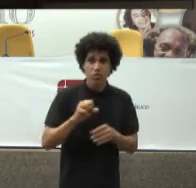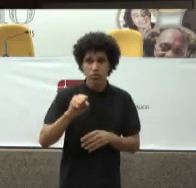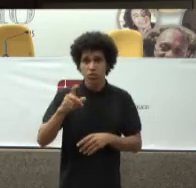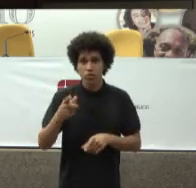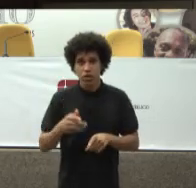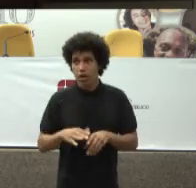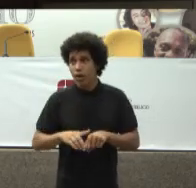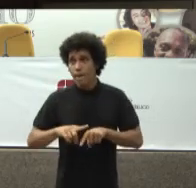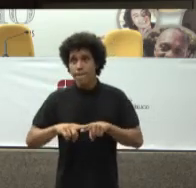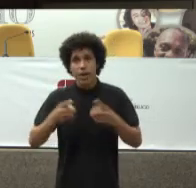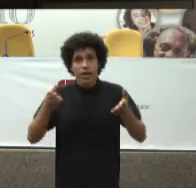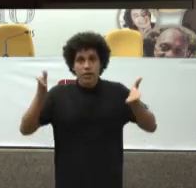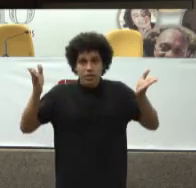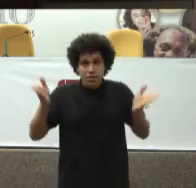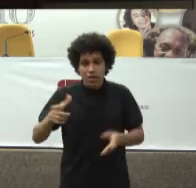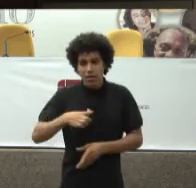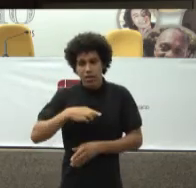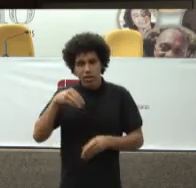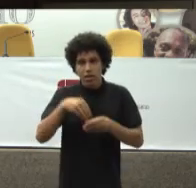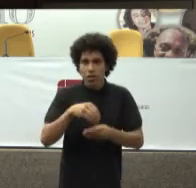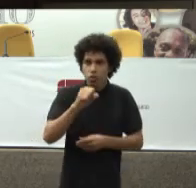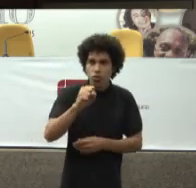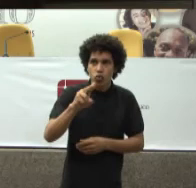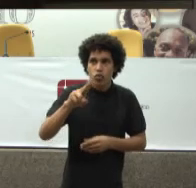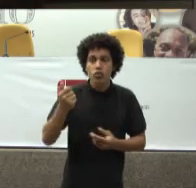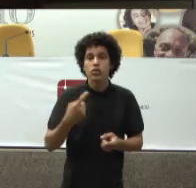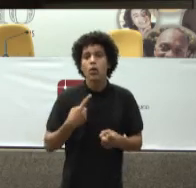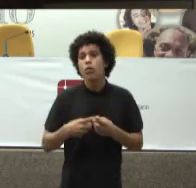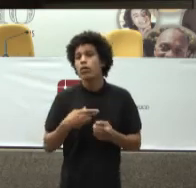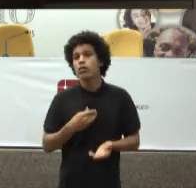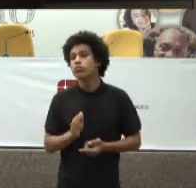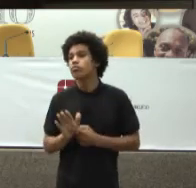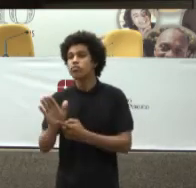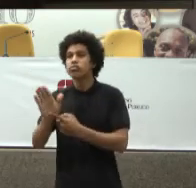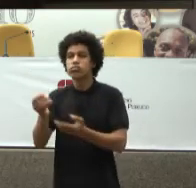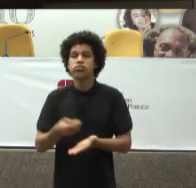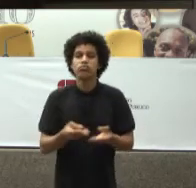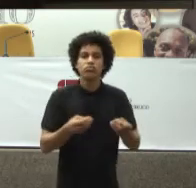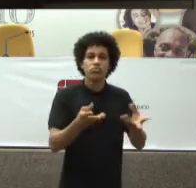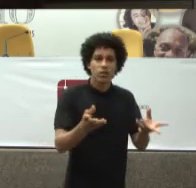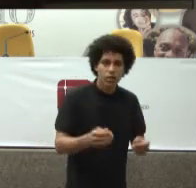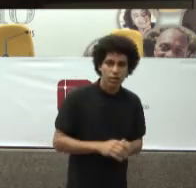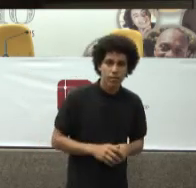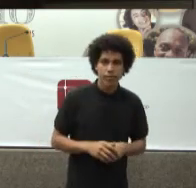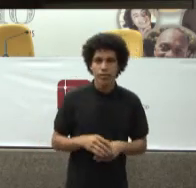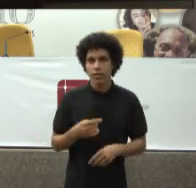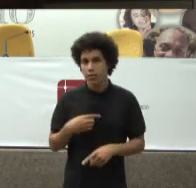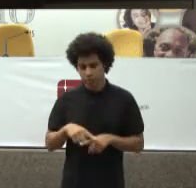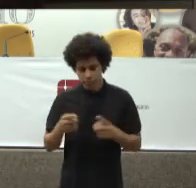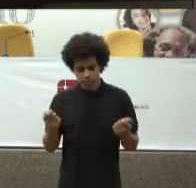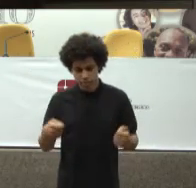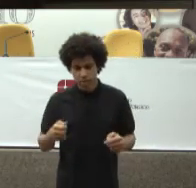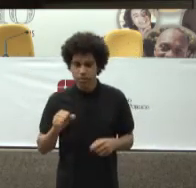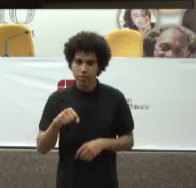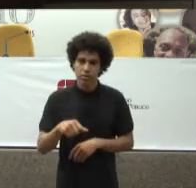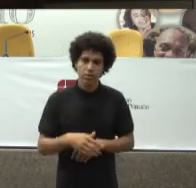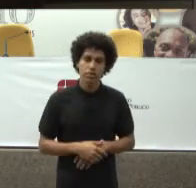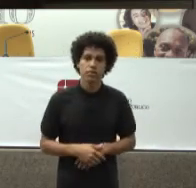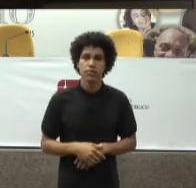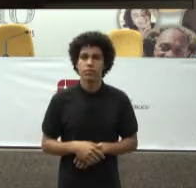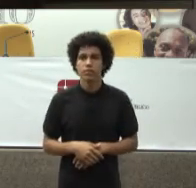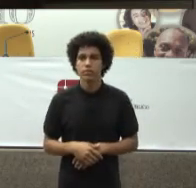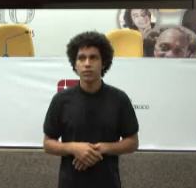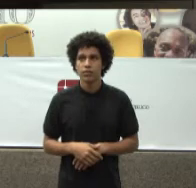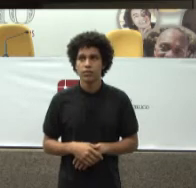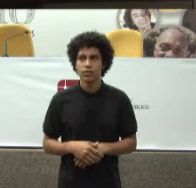Regularmente Sem necessidade De intervenção judicial E o mesmo Falou O relator Gilmar Mendes Da ST175 Que hoje ainda É o grande